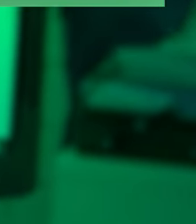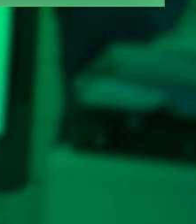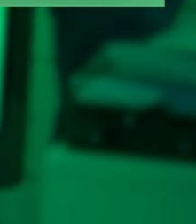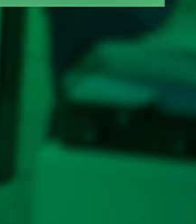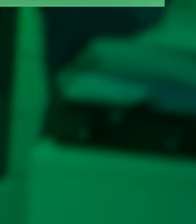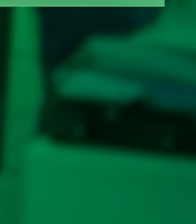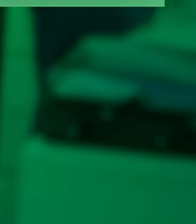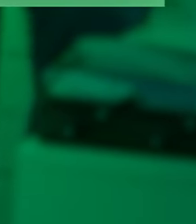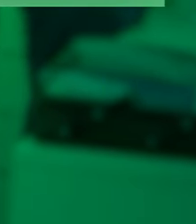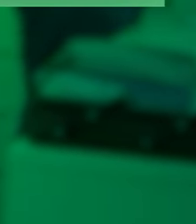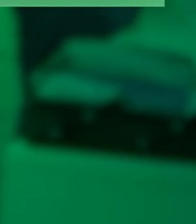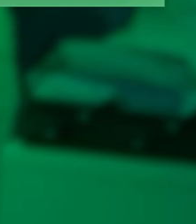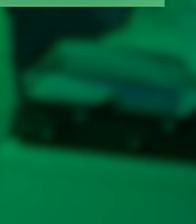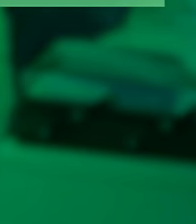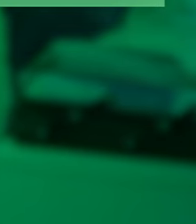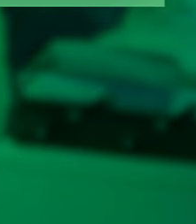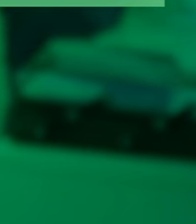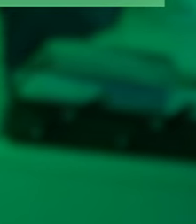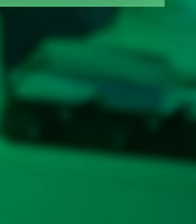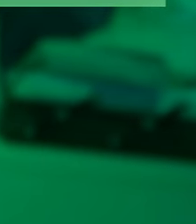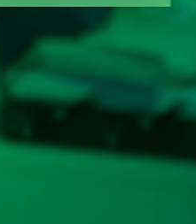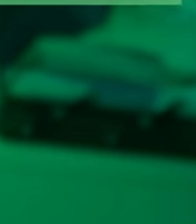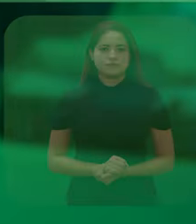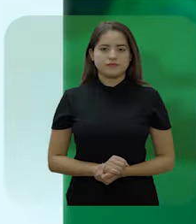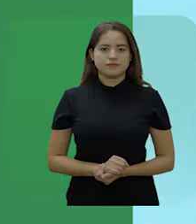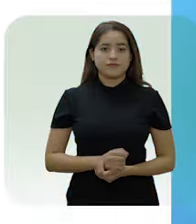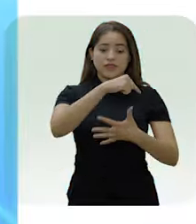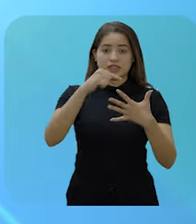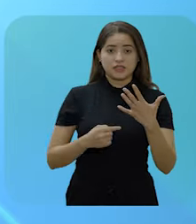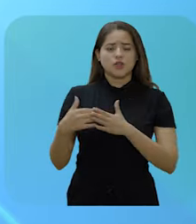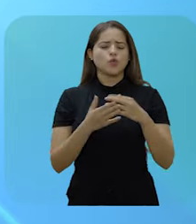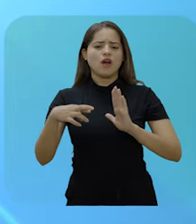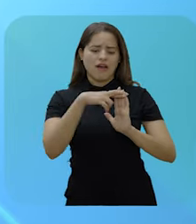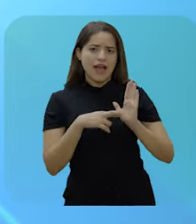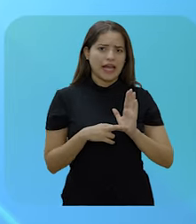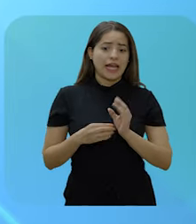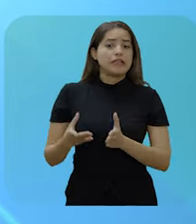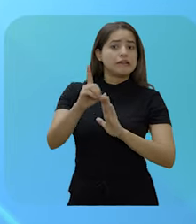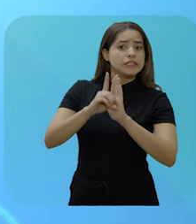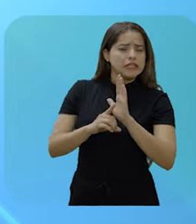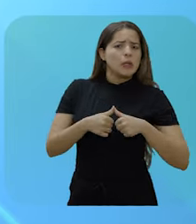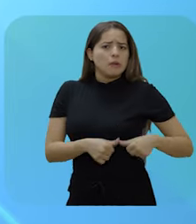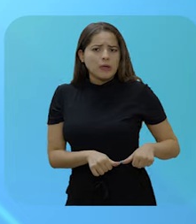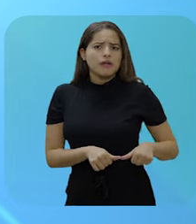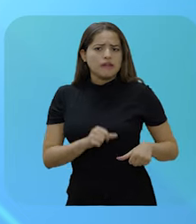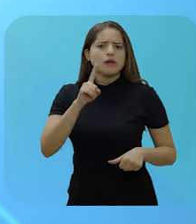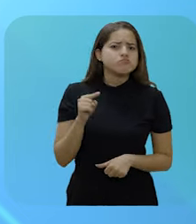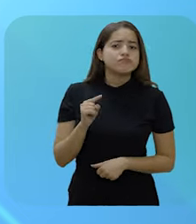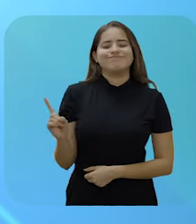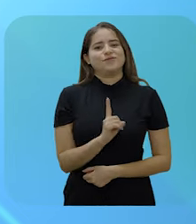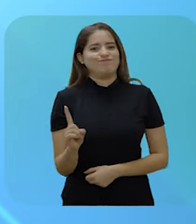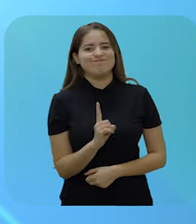de qualquer regra de aposentadoria dá direito ao abono de permanência? Não, pois o abono de permanência é